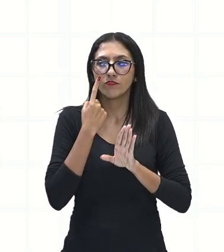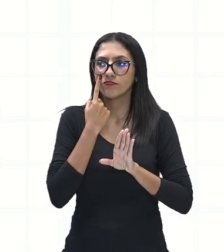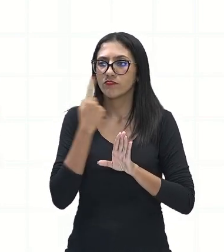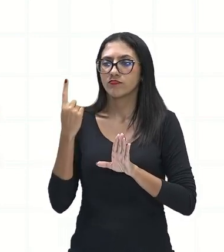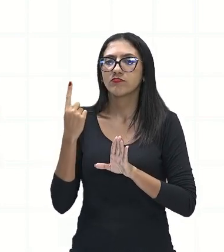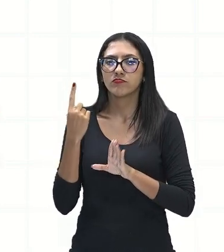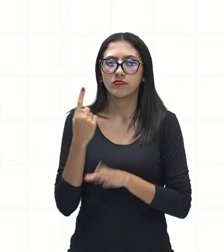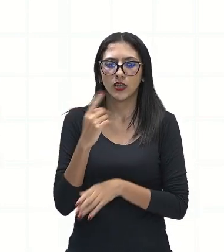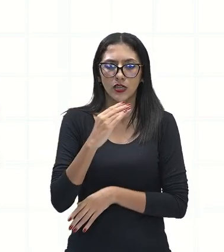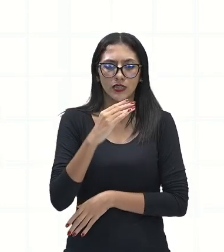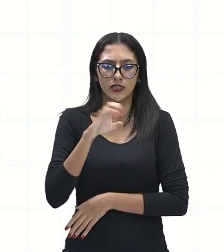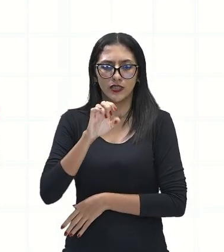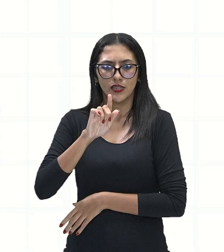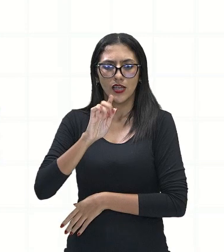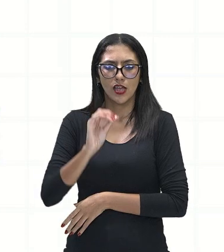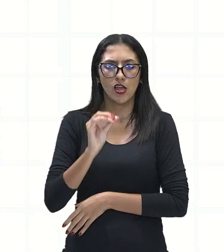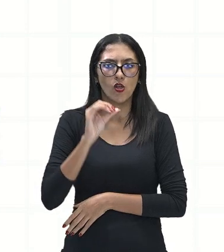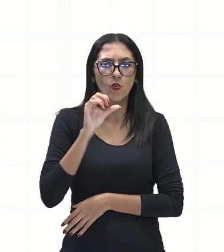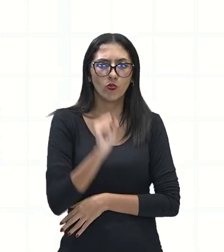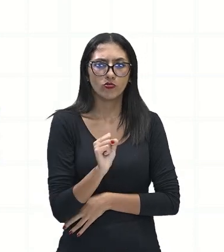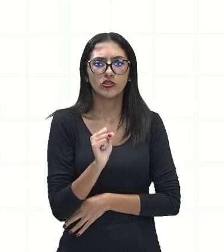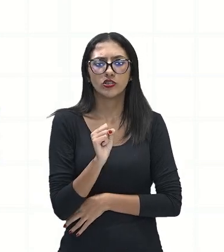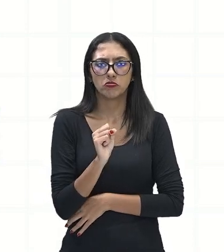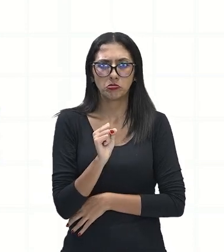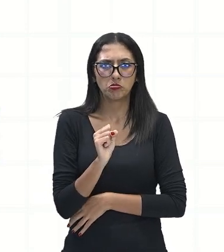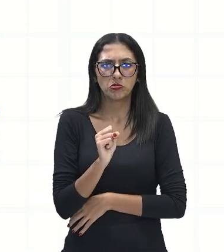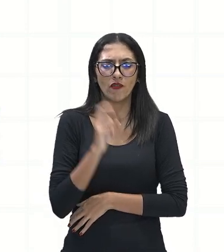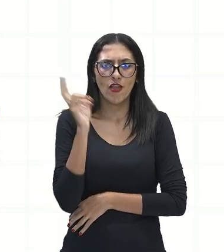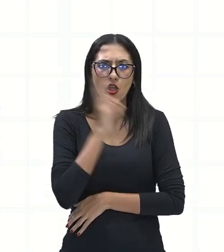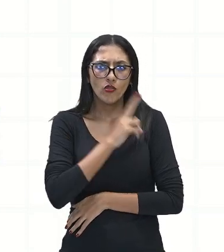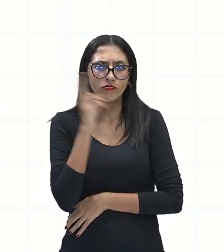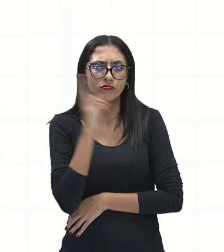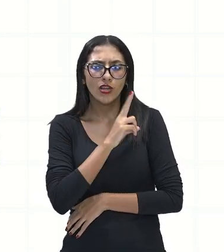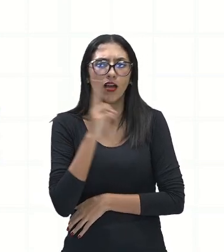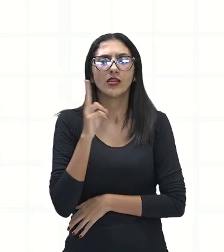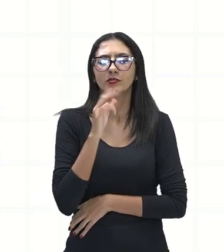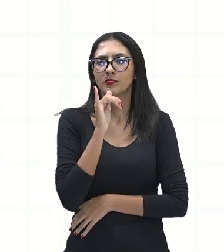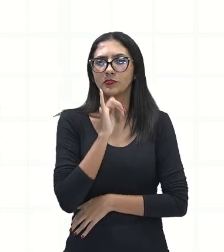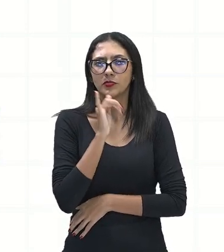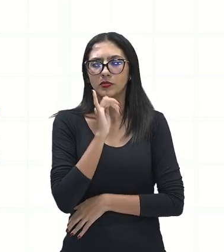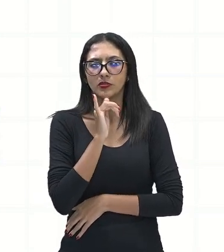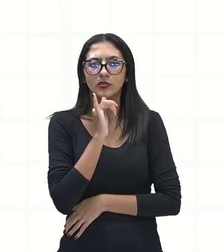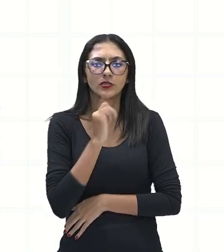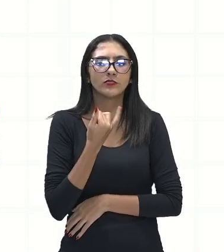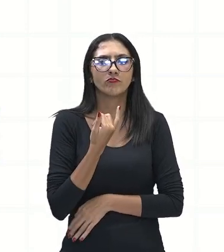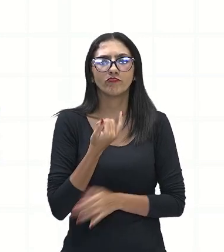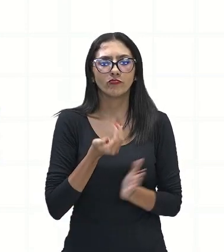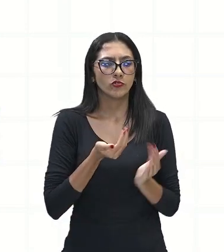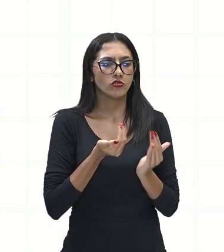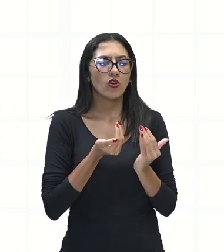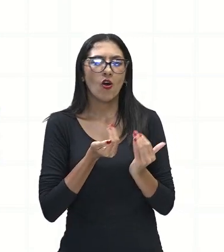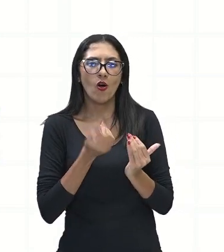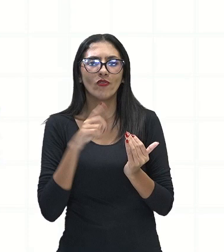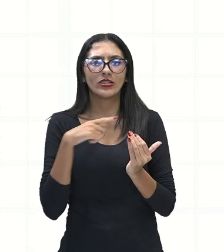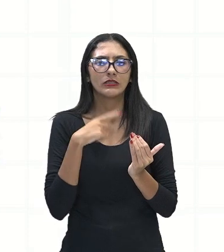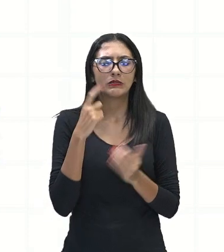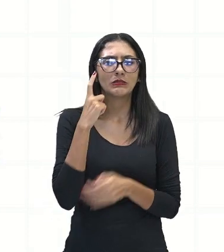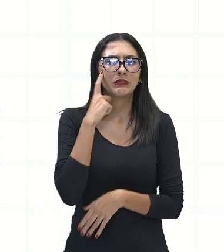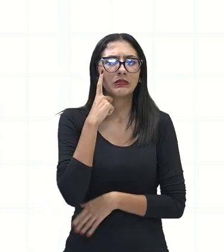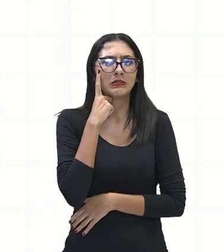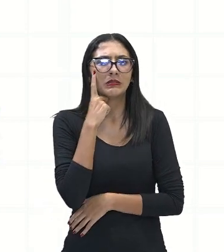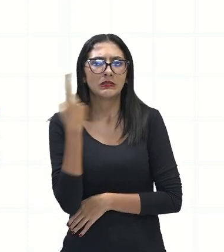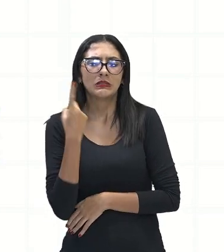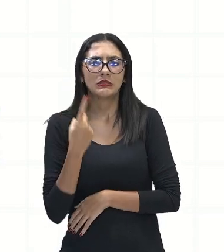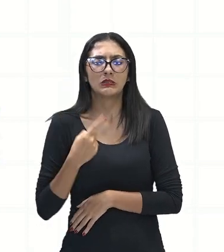velocidade, que os jovens têm esse desejo por